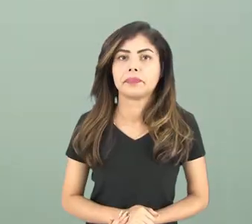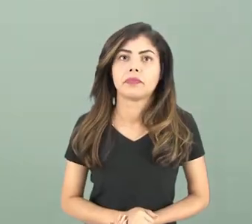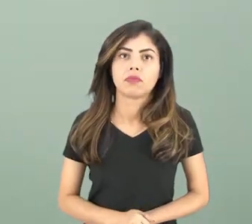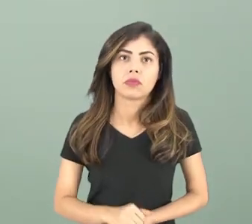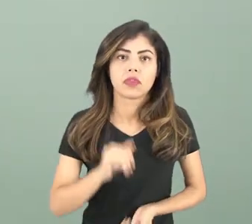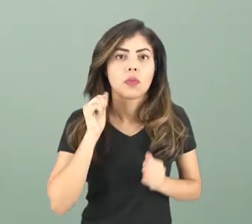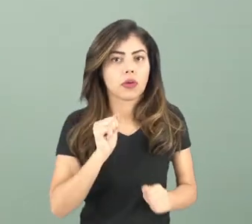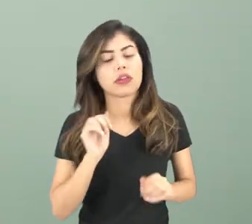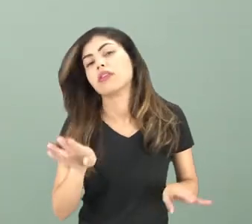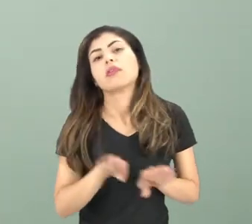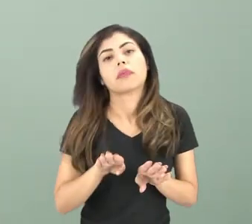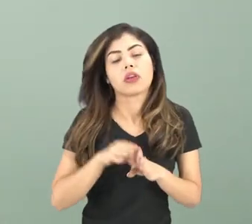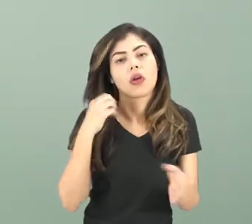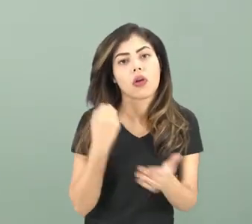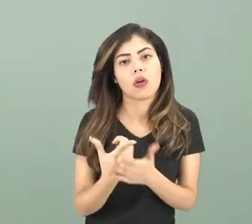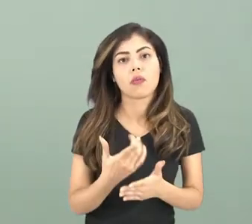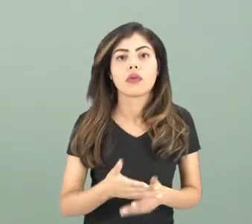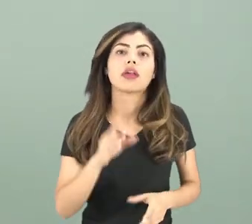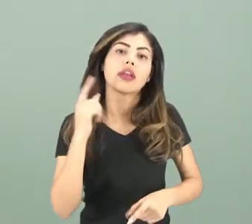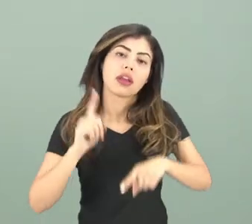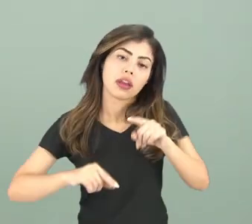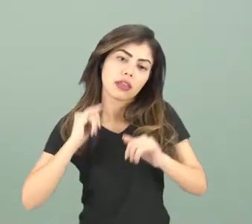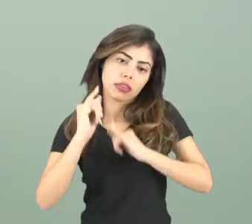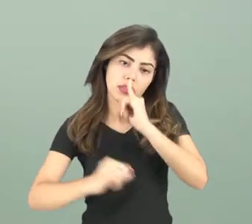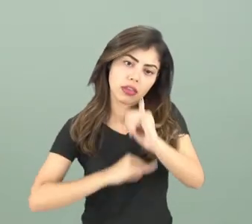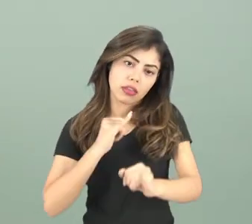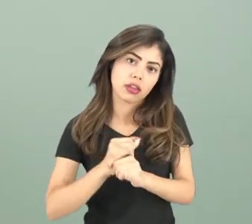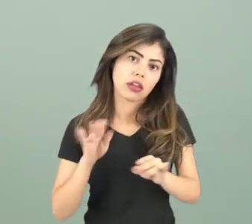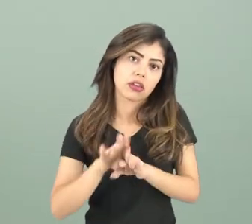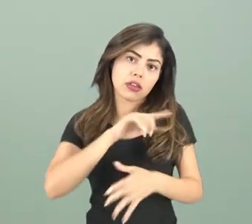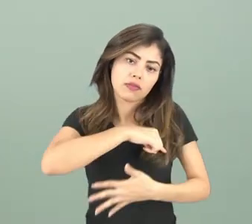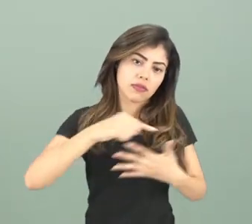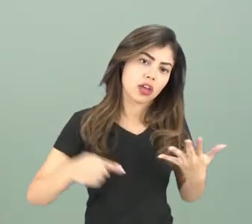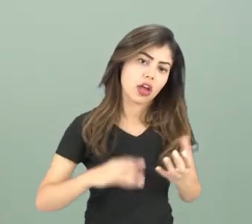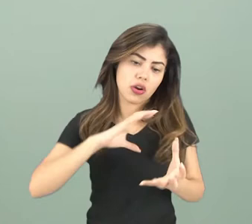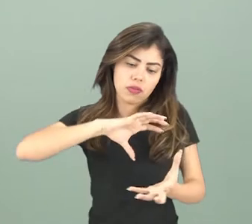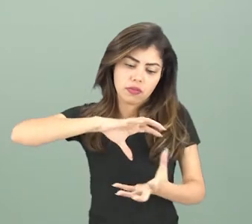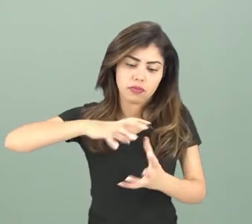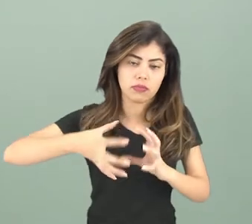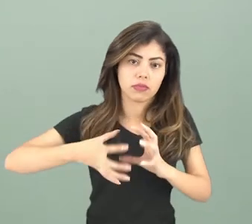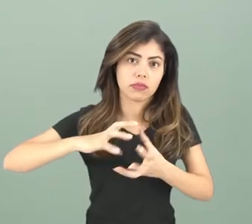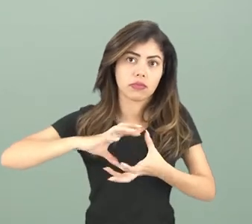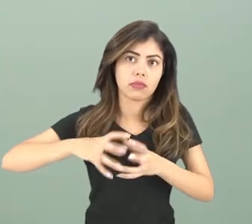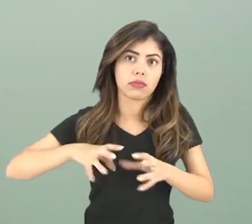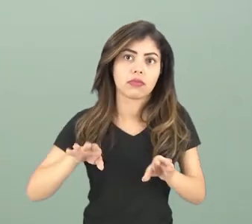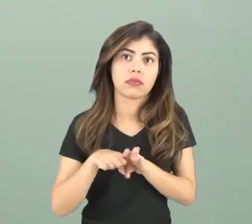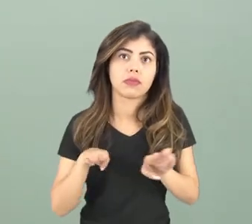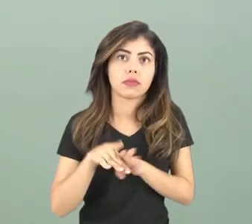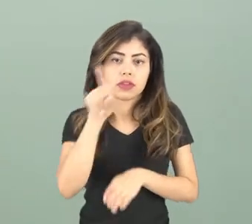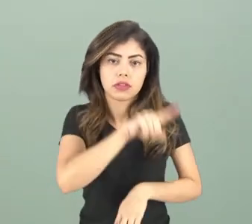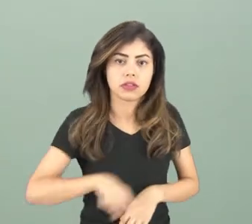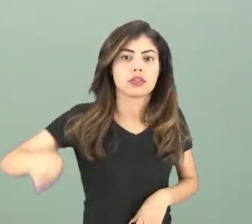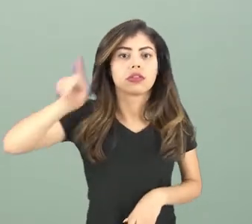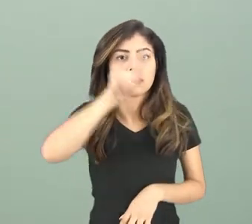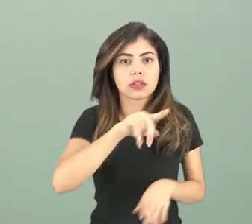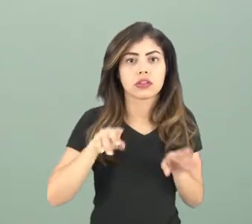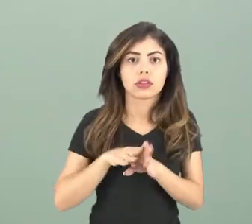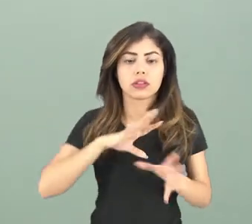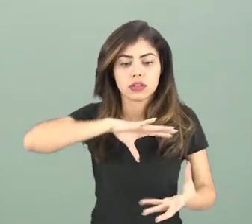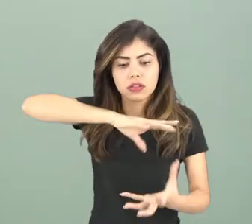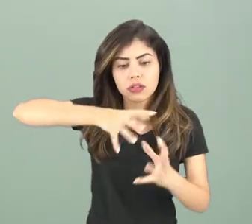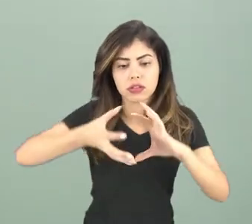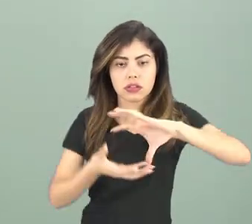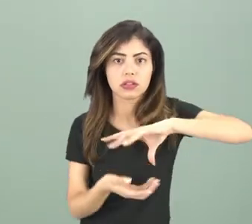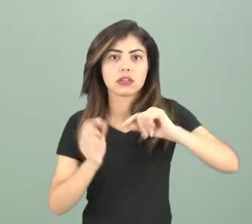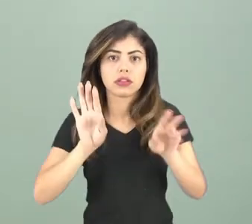Esses imãs também podem ser compros na internet com vários modelos diferentes, bolas, em formato circular, esférico